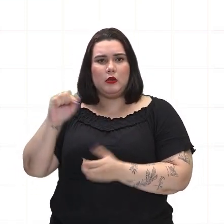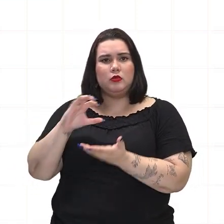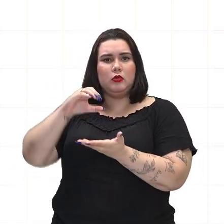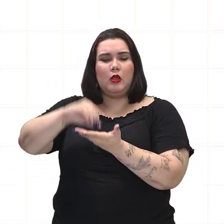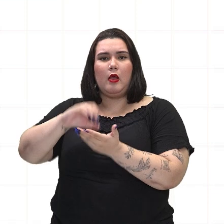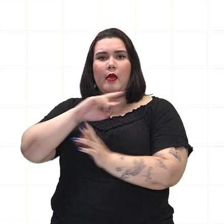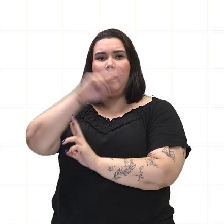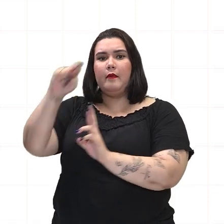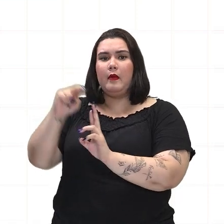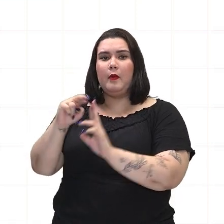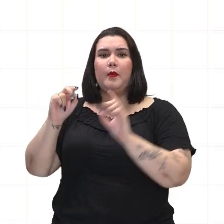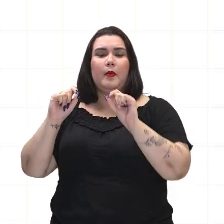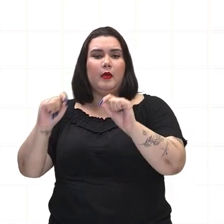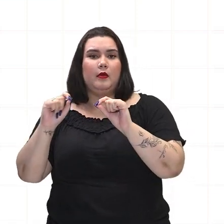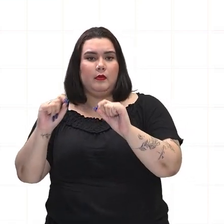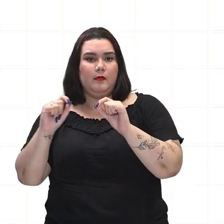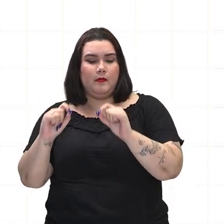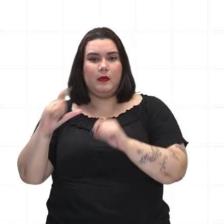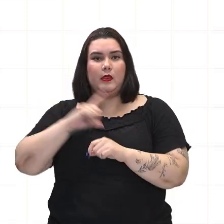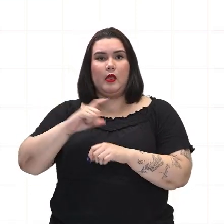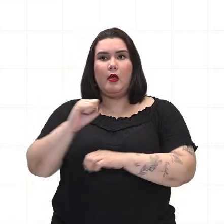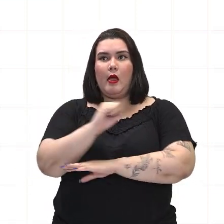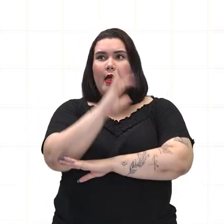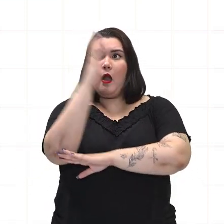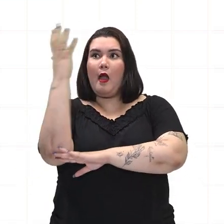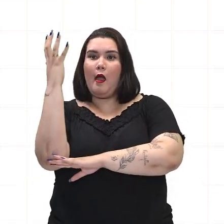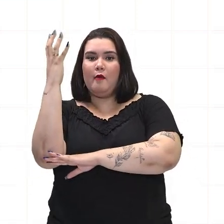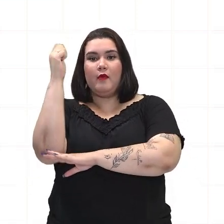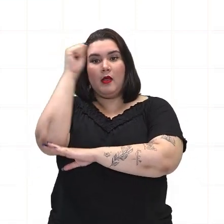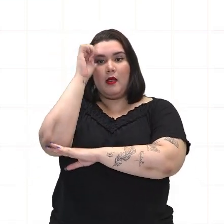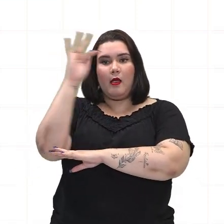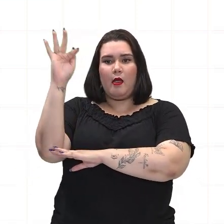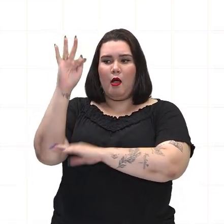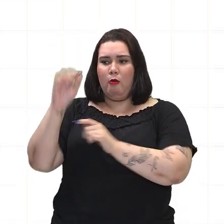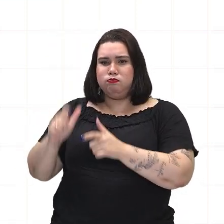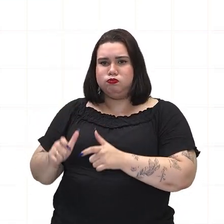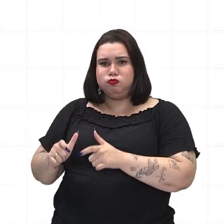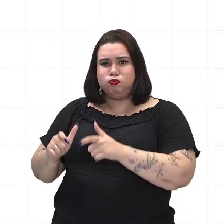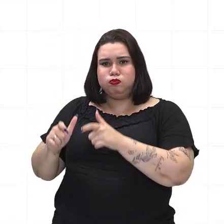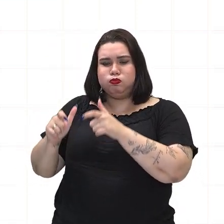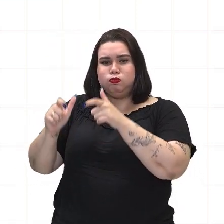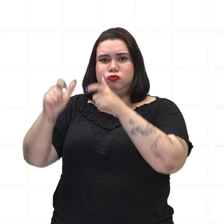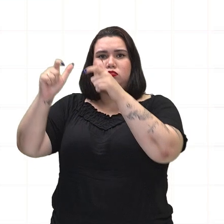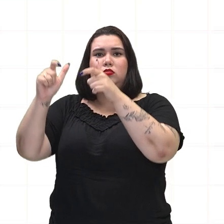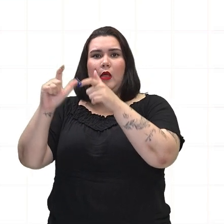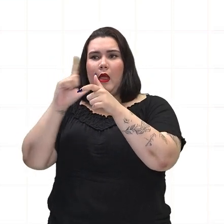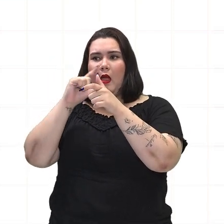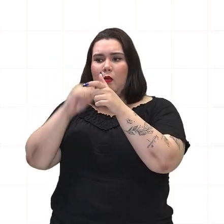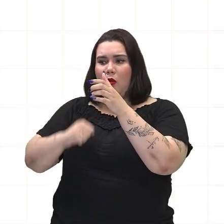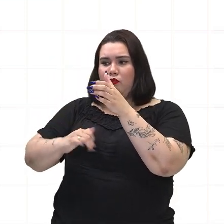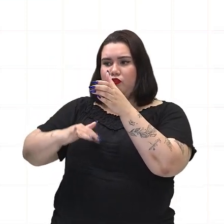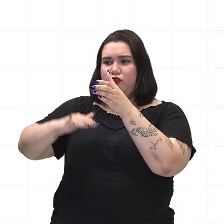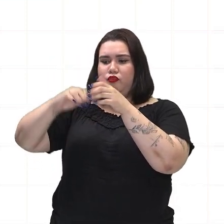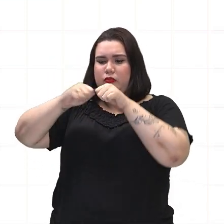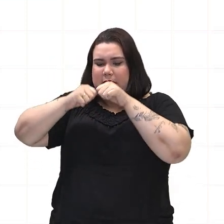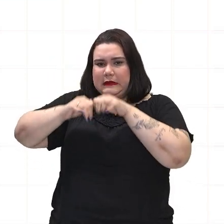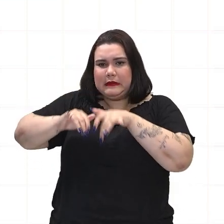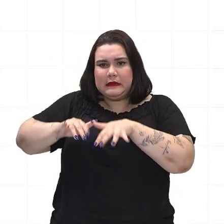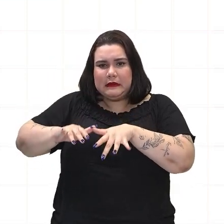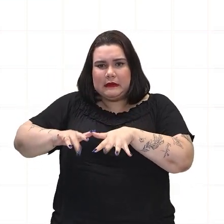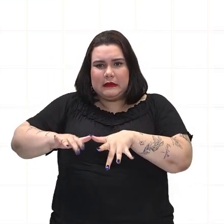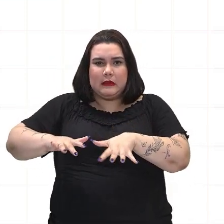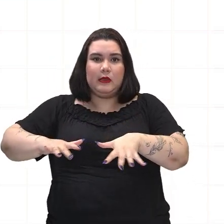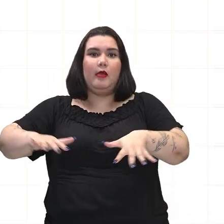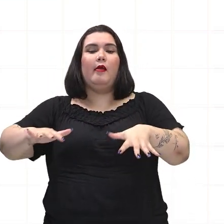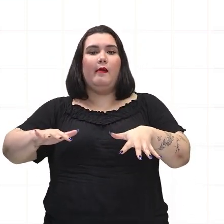referência a uma árvore africana que tem um tronco grosso que acumula água ali no seu tronco e que tem raízes também que se estendem pelo